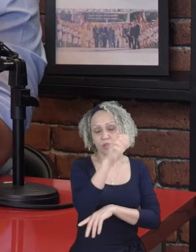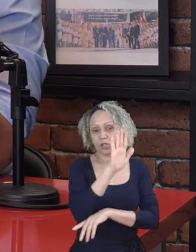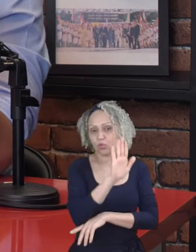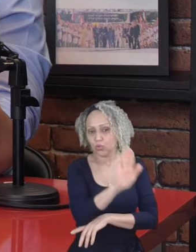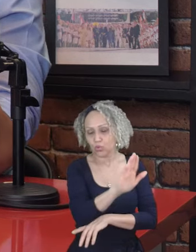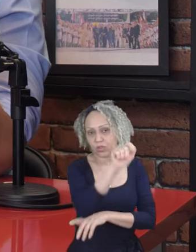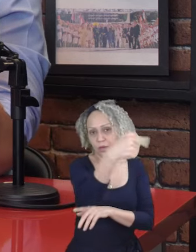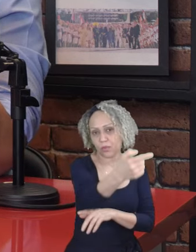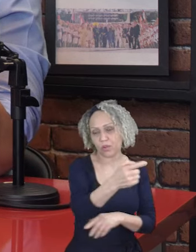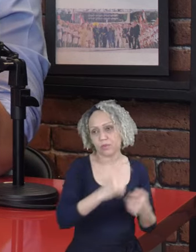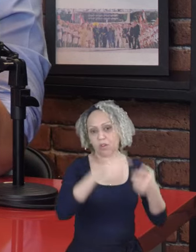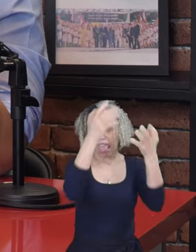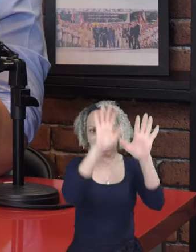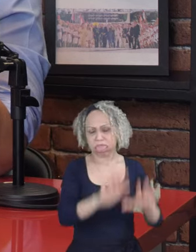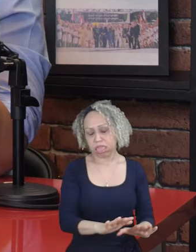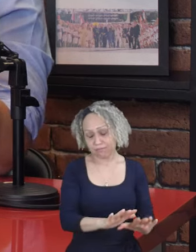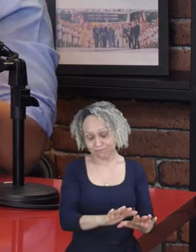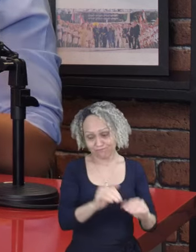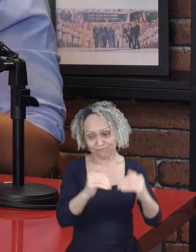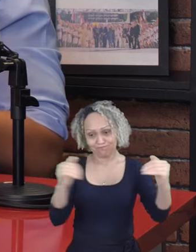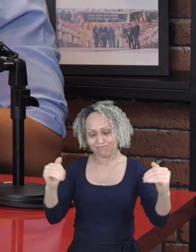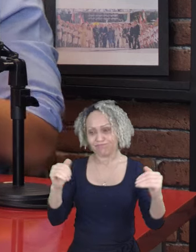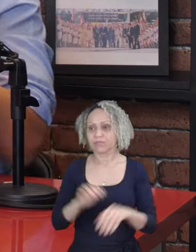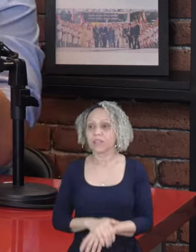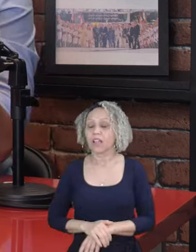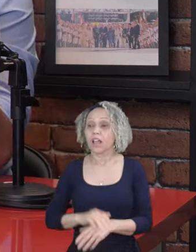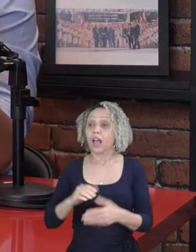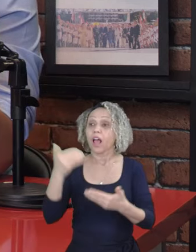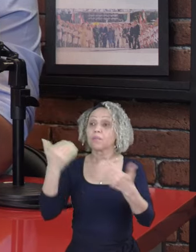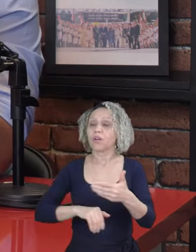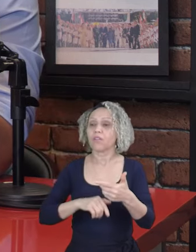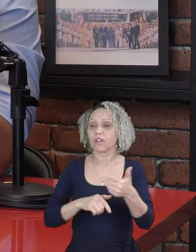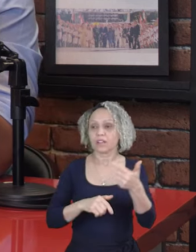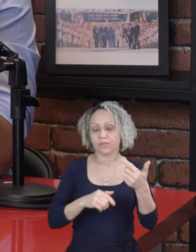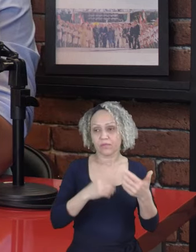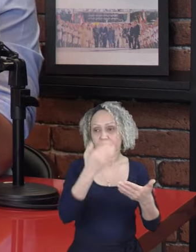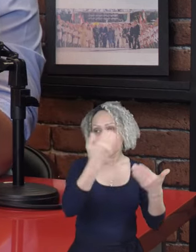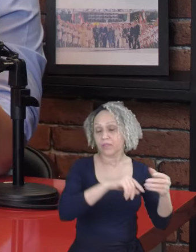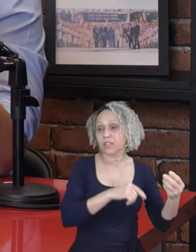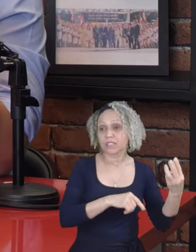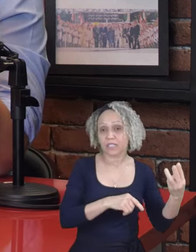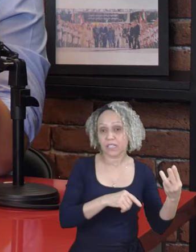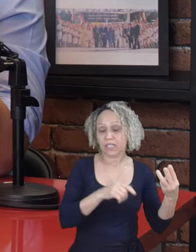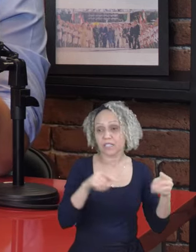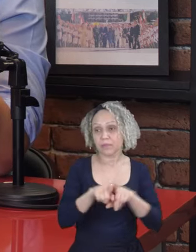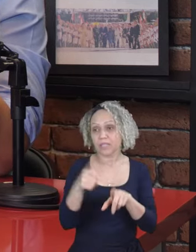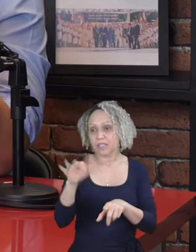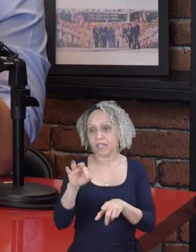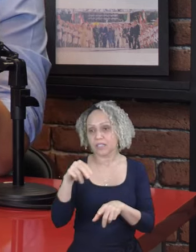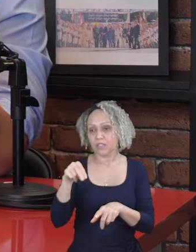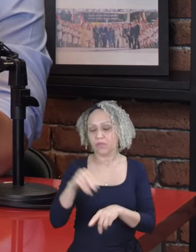por causa do estado de calamidade na região. As provas serão aplicadas nos dias 3 e 10 de novembro.